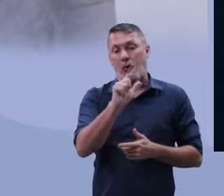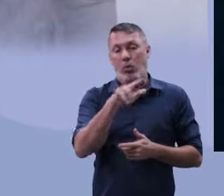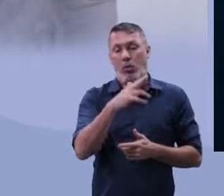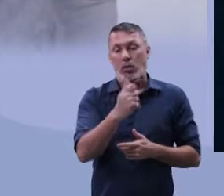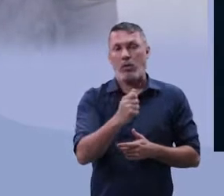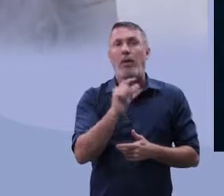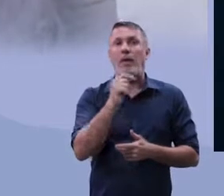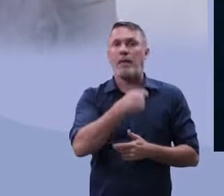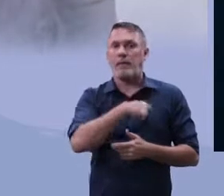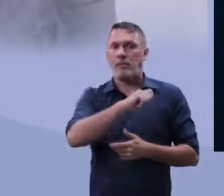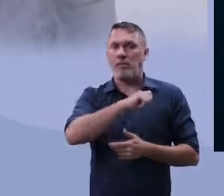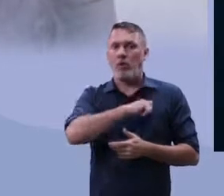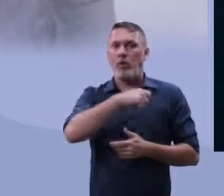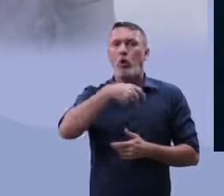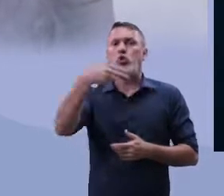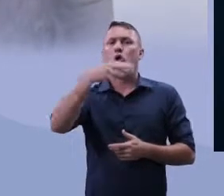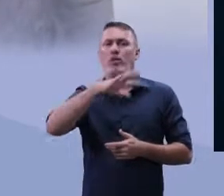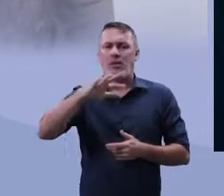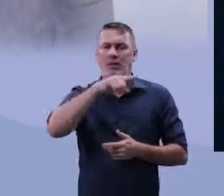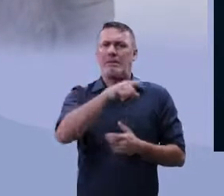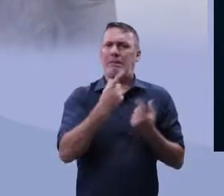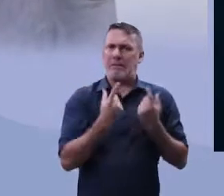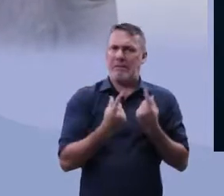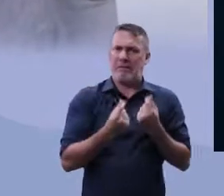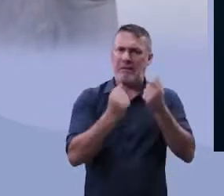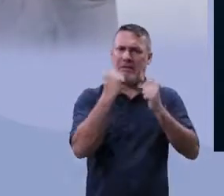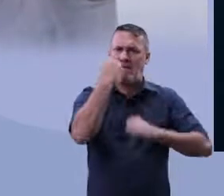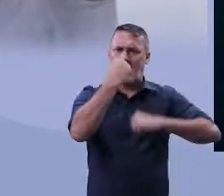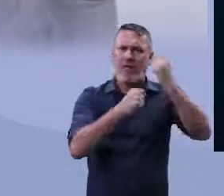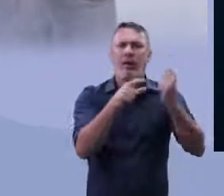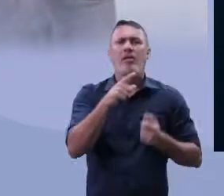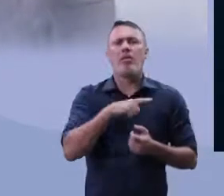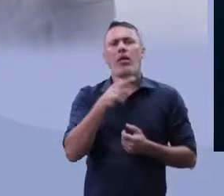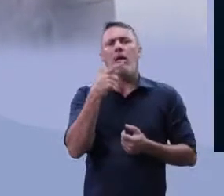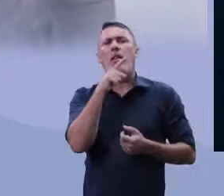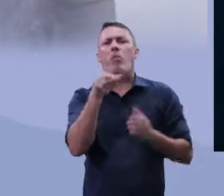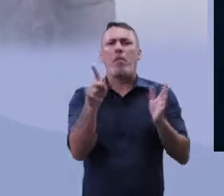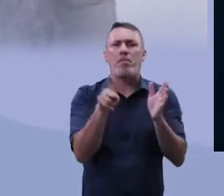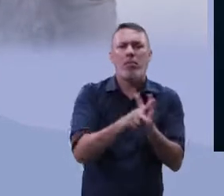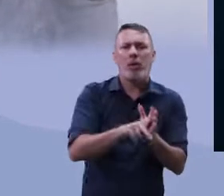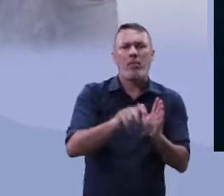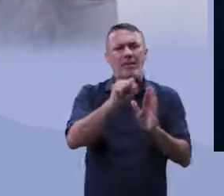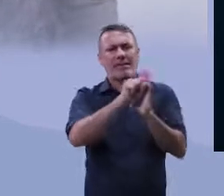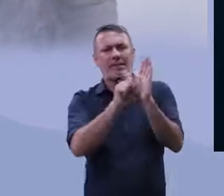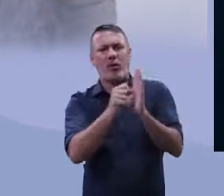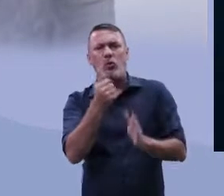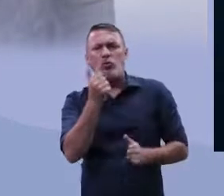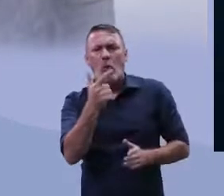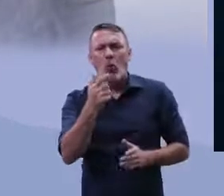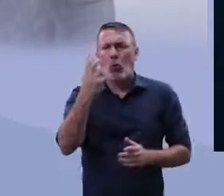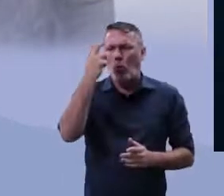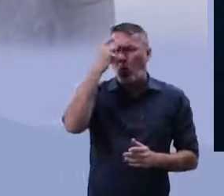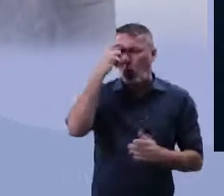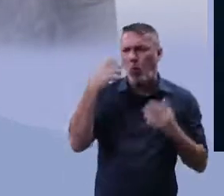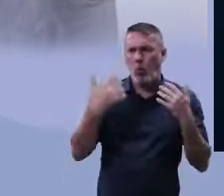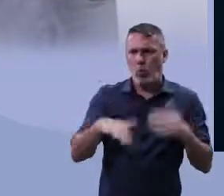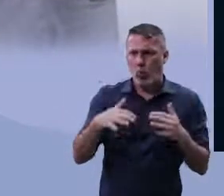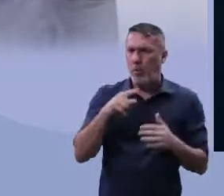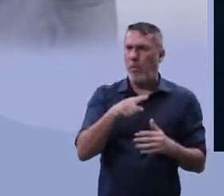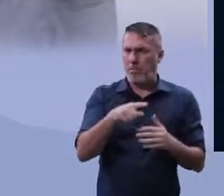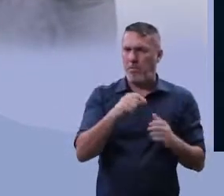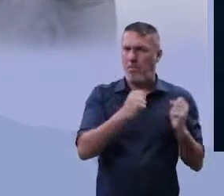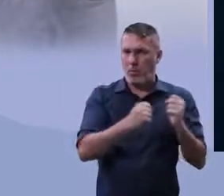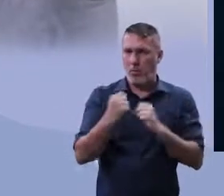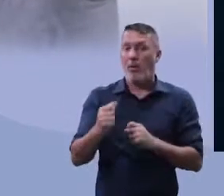espanhol, ela é industrializada, ela é rica, ela tem uma língua própria, tem uma matriz cultural desde o século XII. E aí, só para a gente